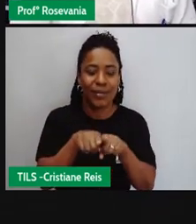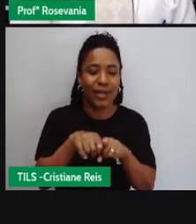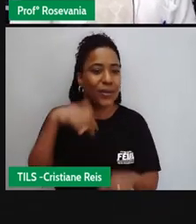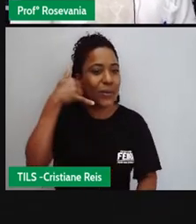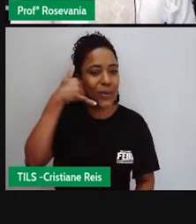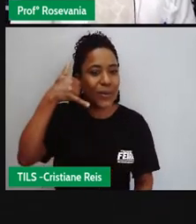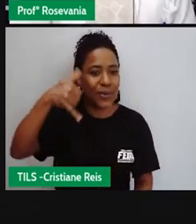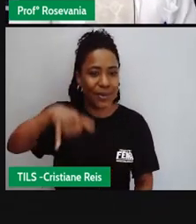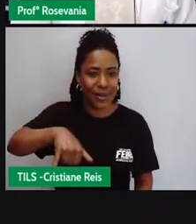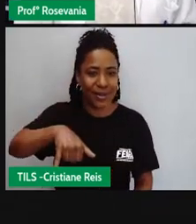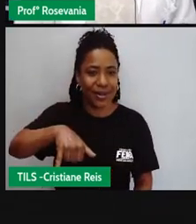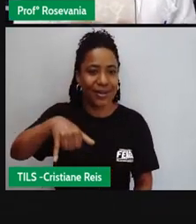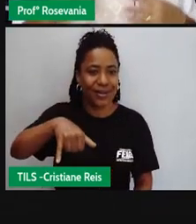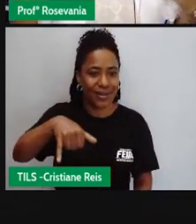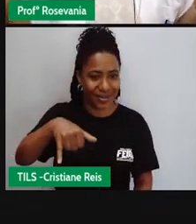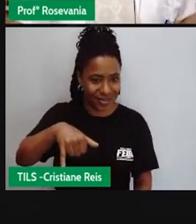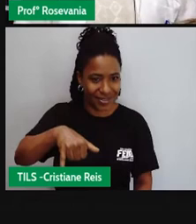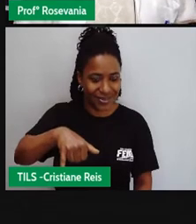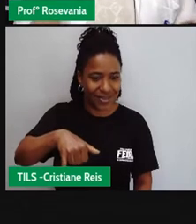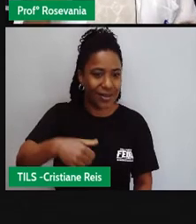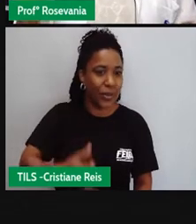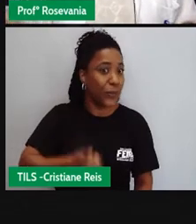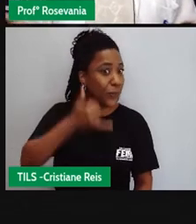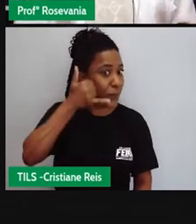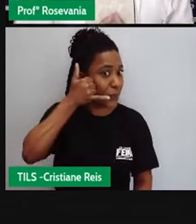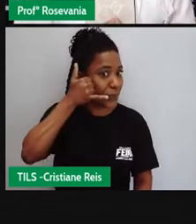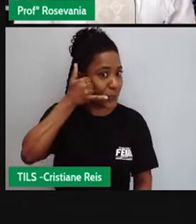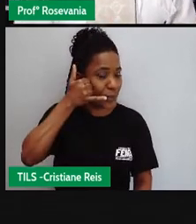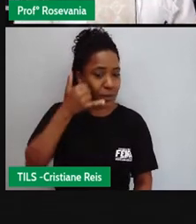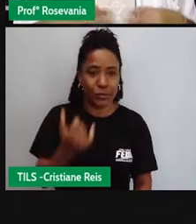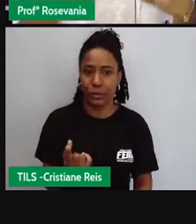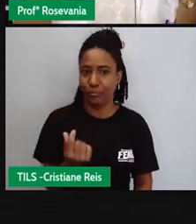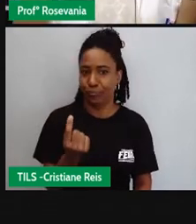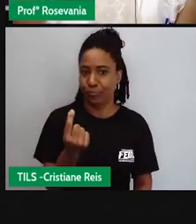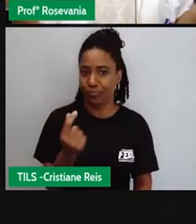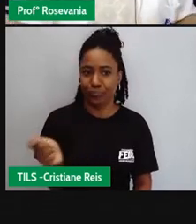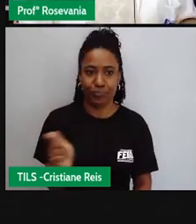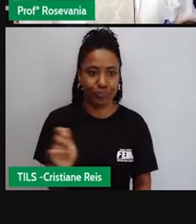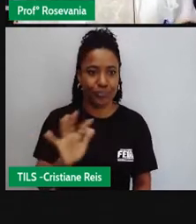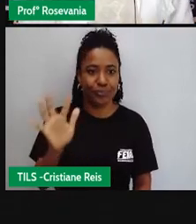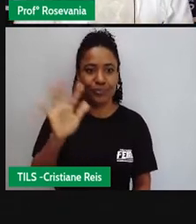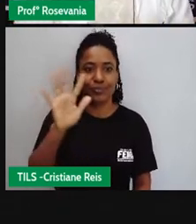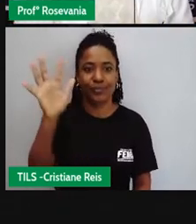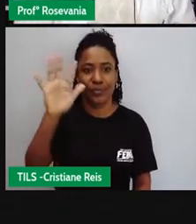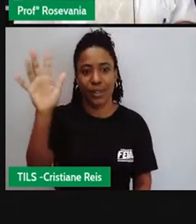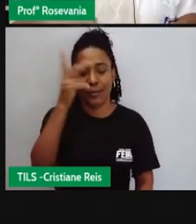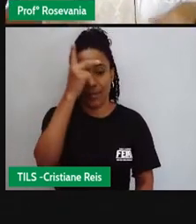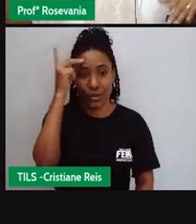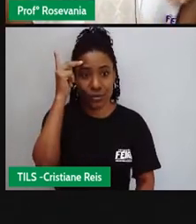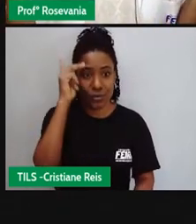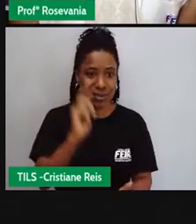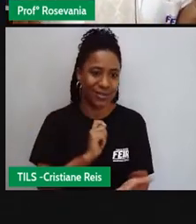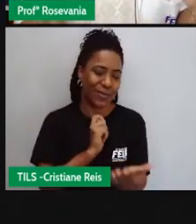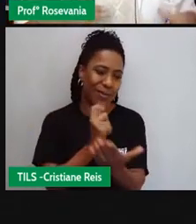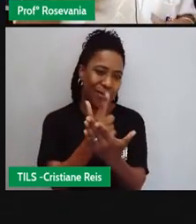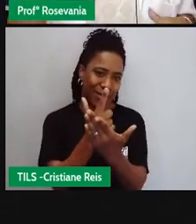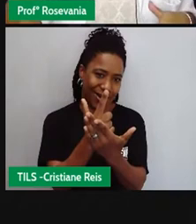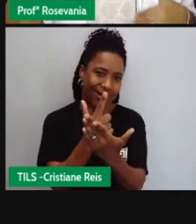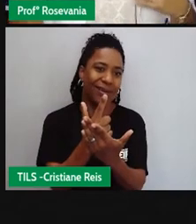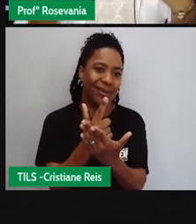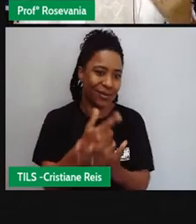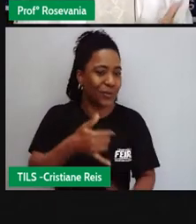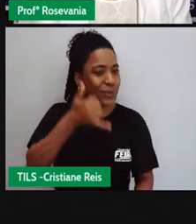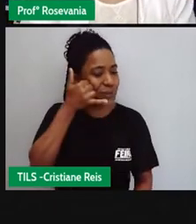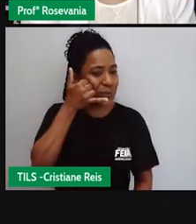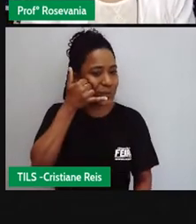primeiros telefones também eram um ruim para a gente que tinha condição porque você tinha que comprar linha telefônica e tinha que